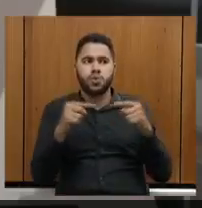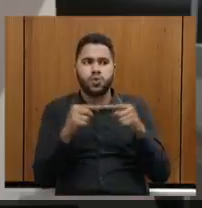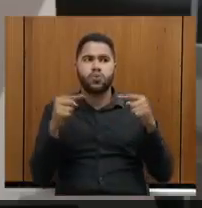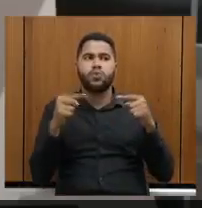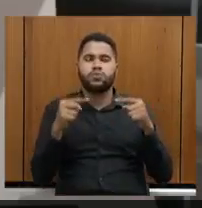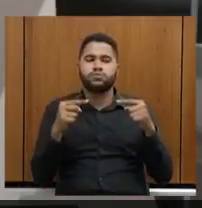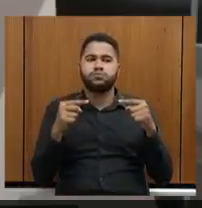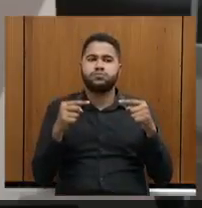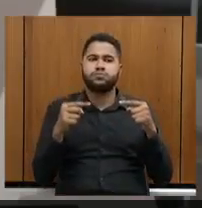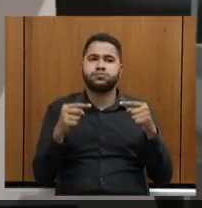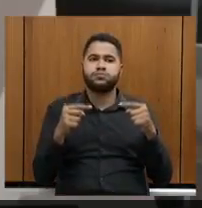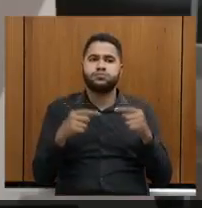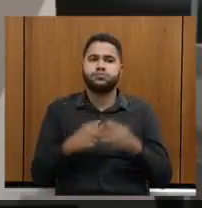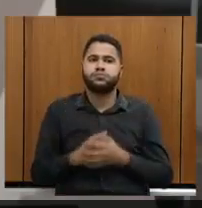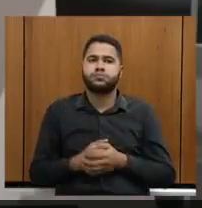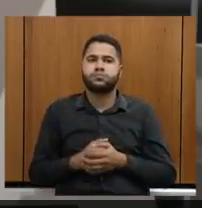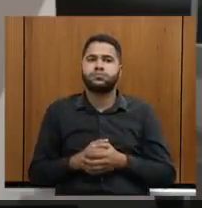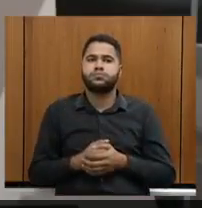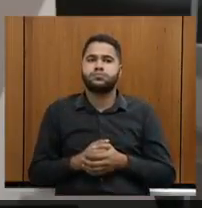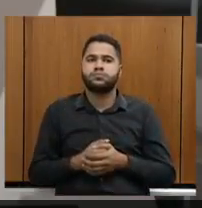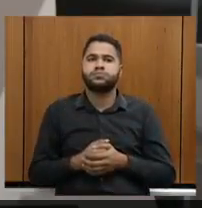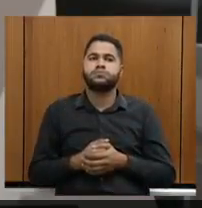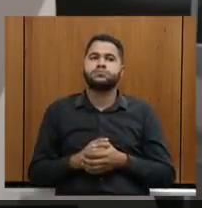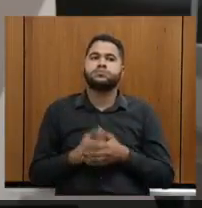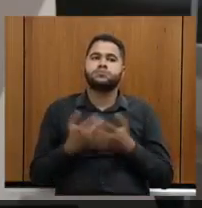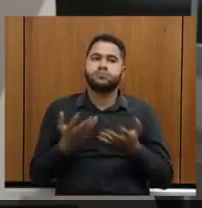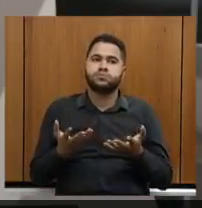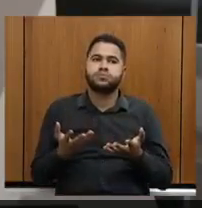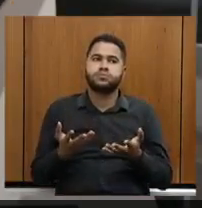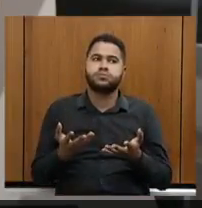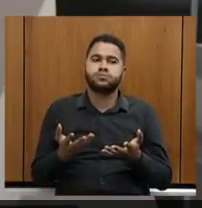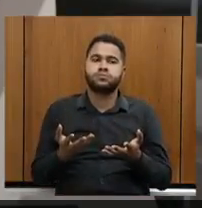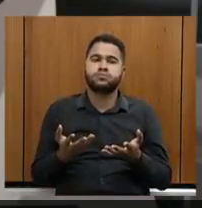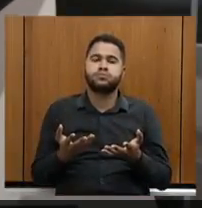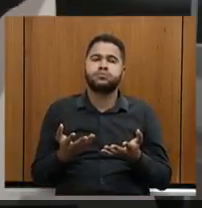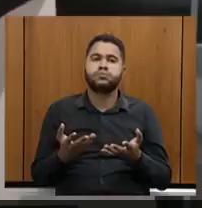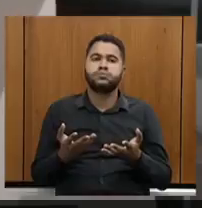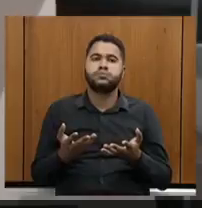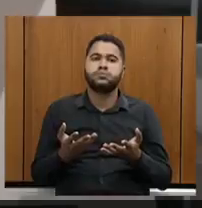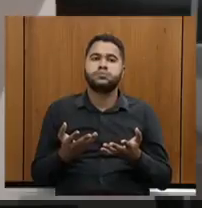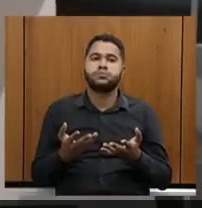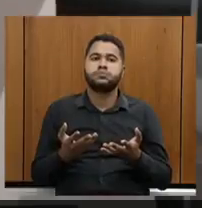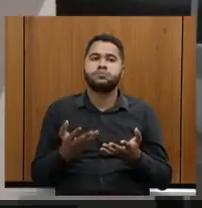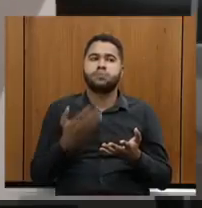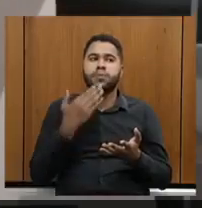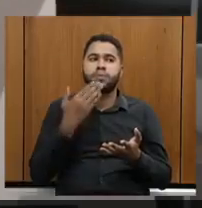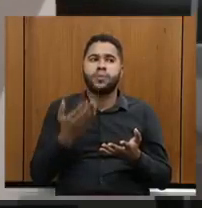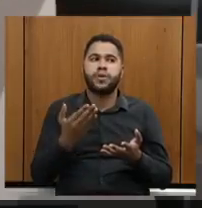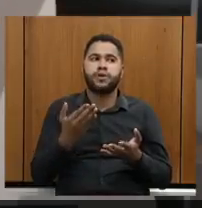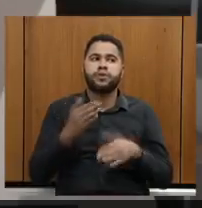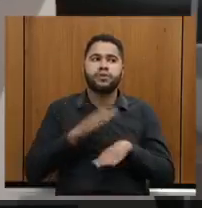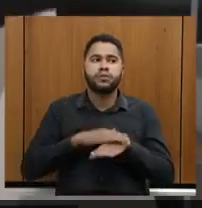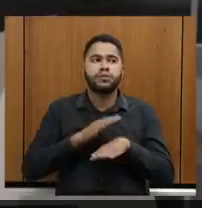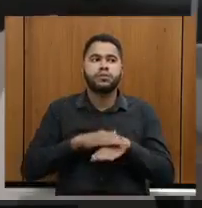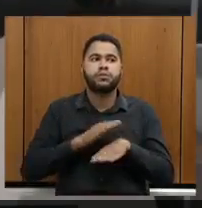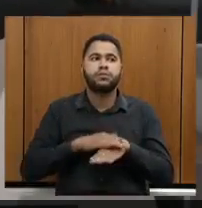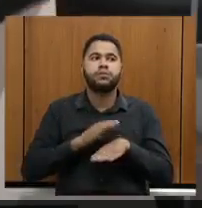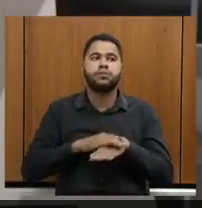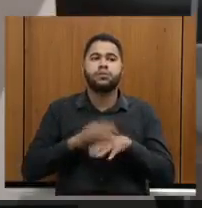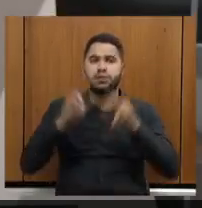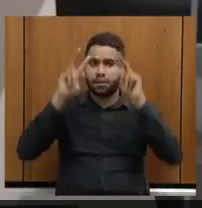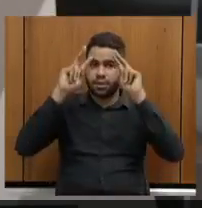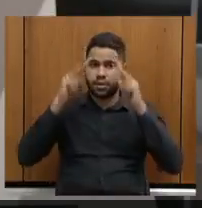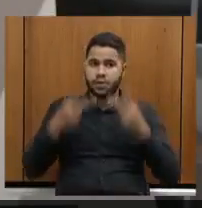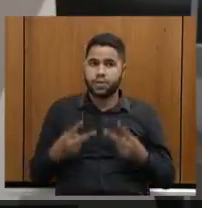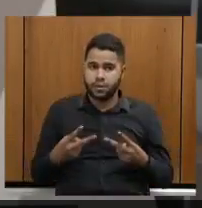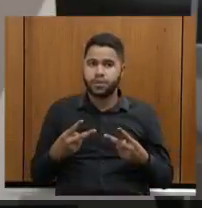tombamento está na Constituição mineira, na Constituição federal, mas aí nós lançamos luzes para, no futuro, reconhecermos